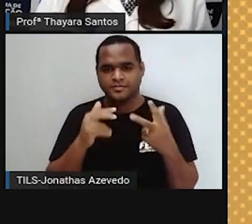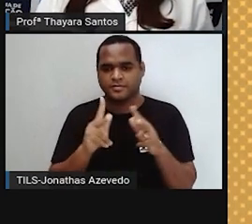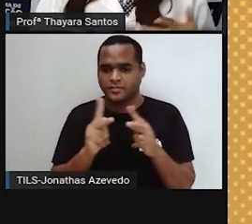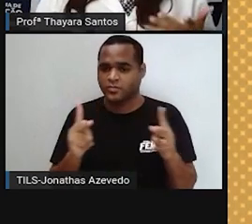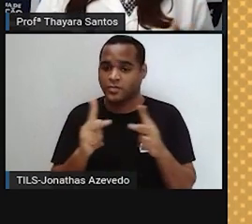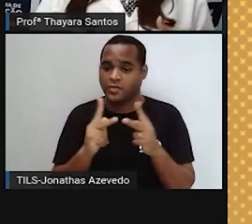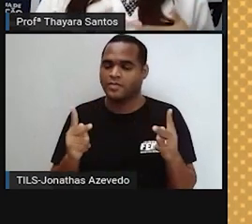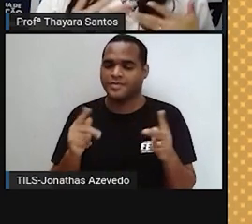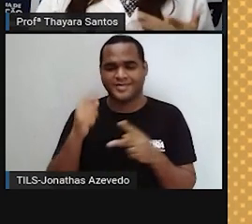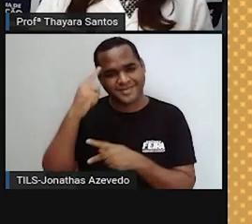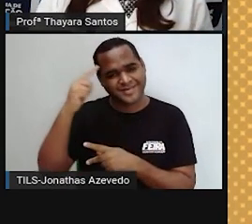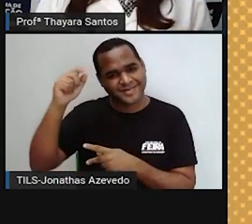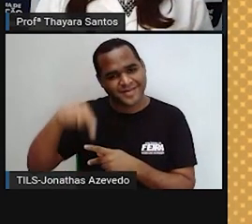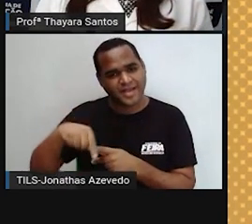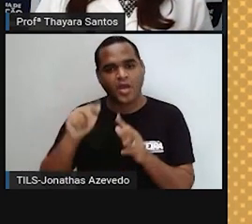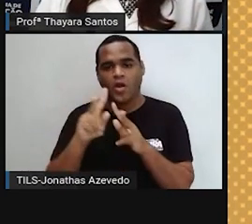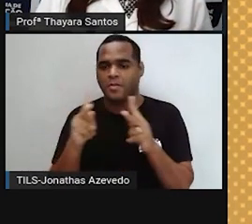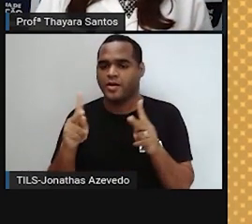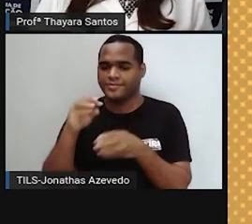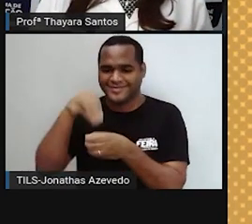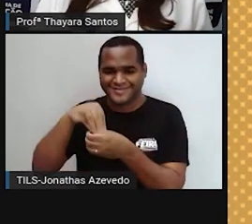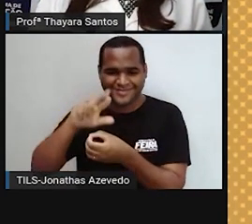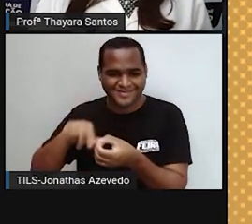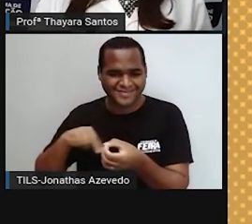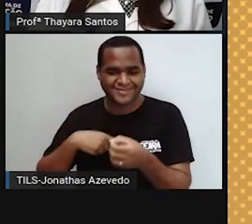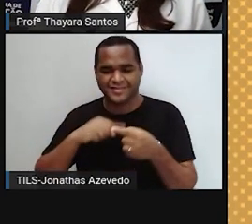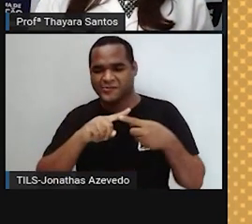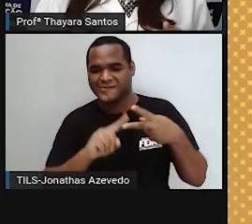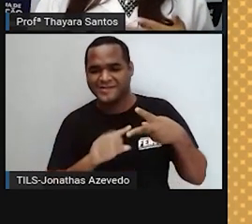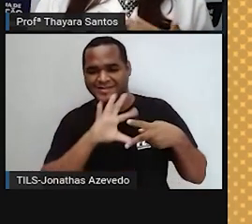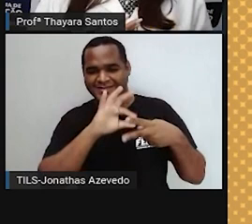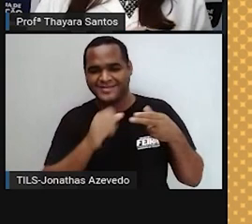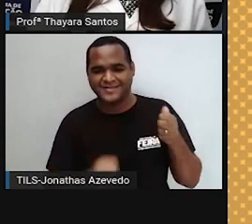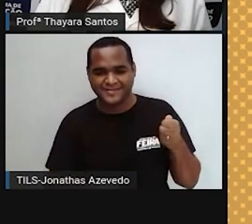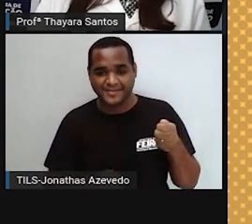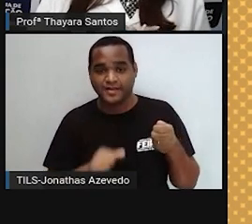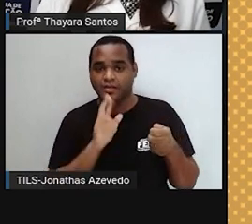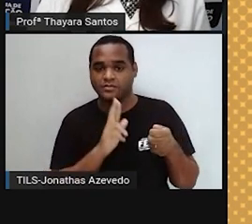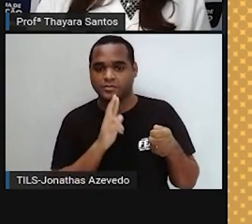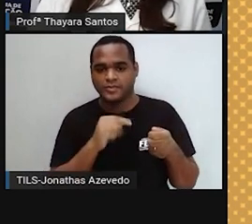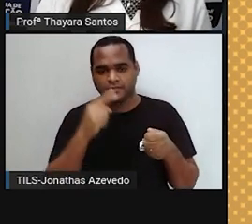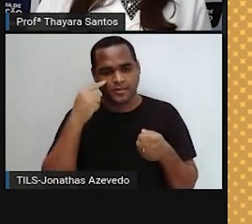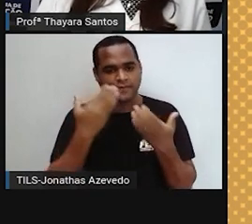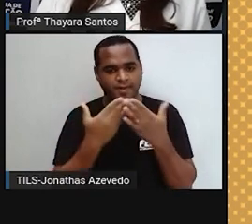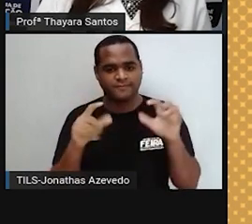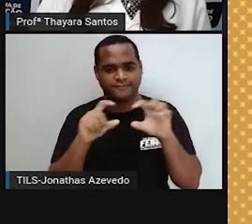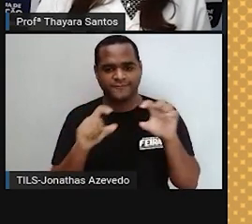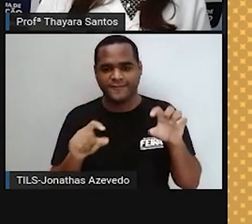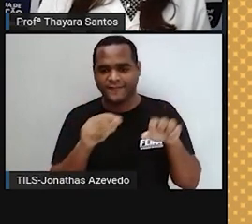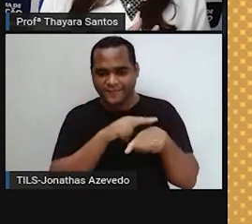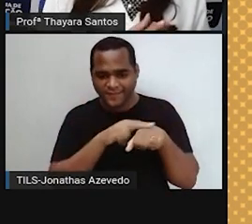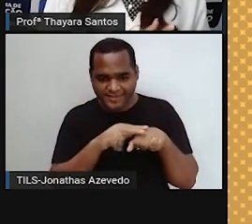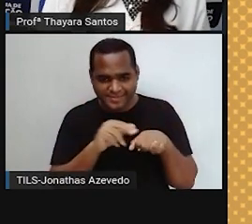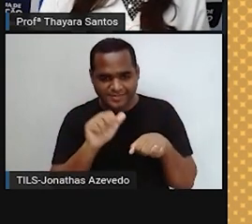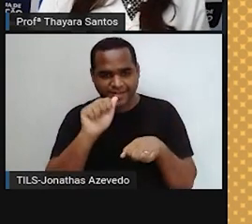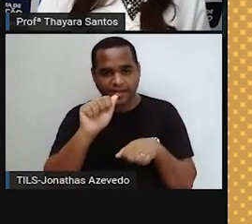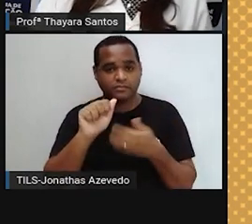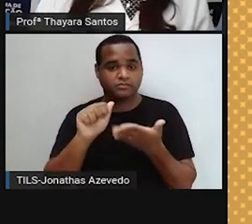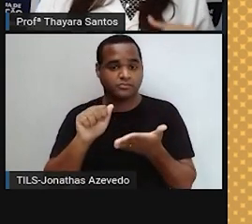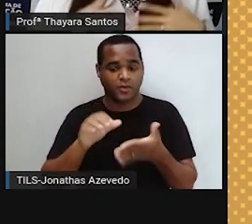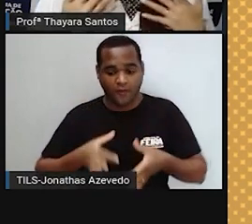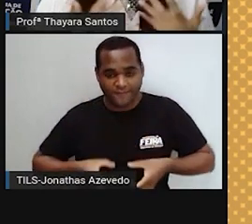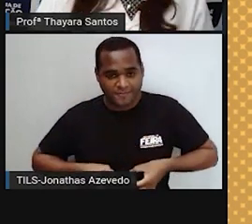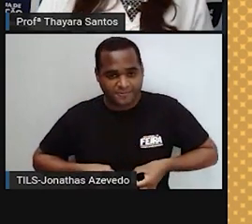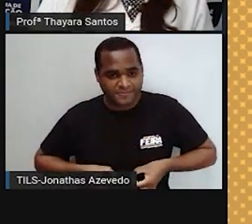feminino, que na verdade são hormônios, né? São dois. É. A resposta, vocês já estão vendo aí, que é a letra A, ovário.